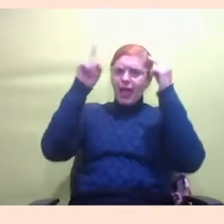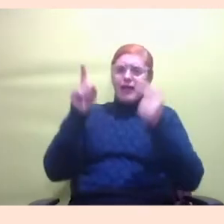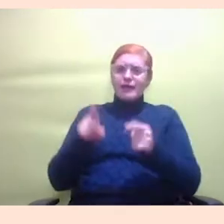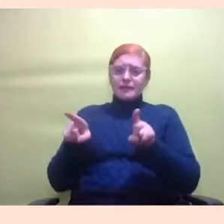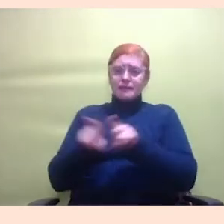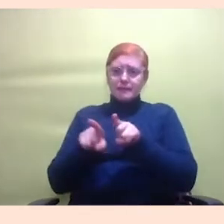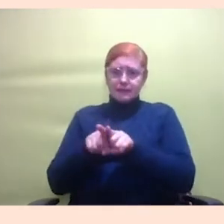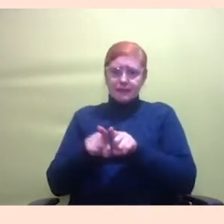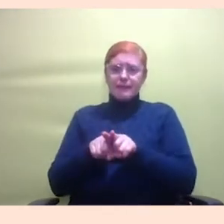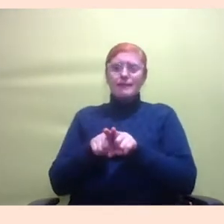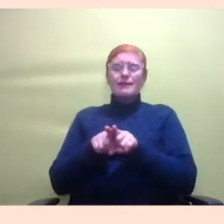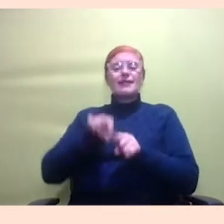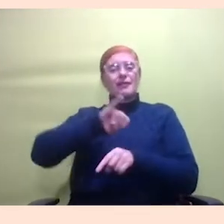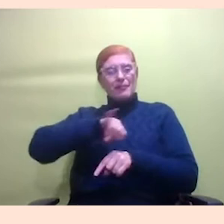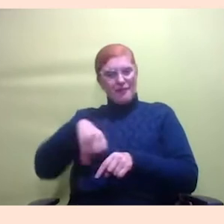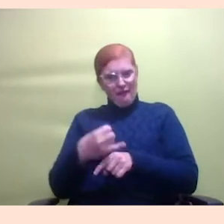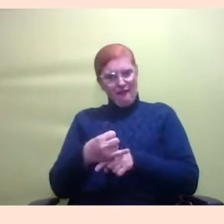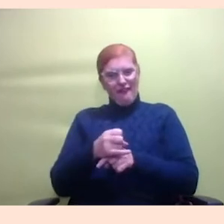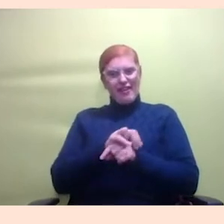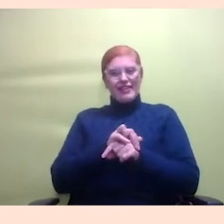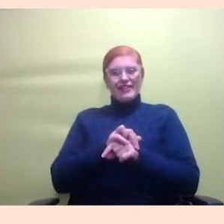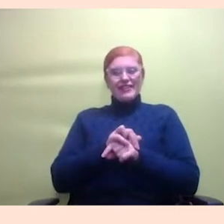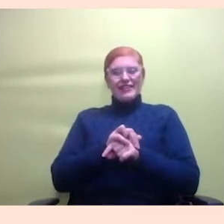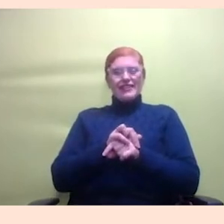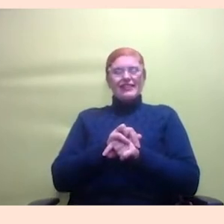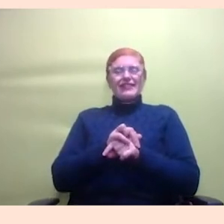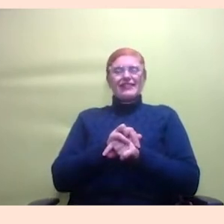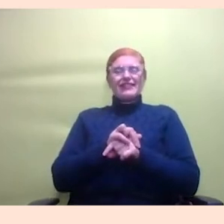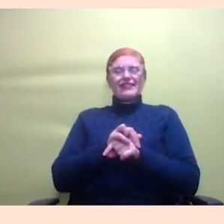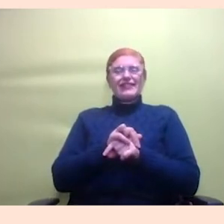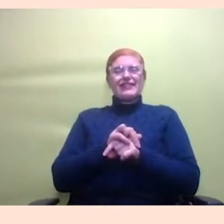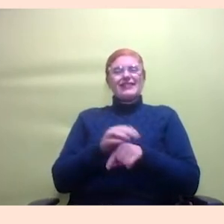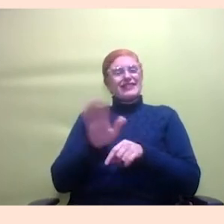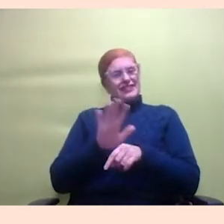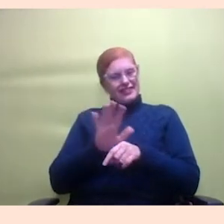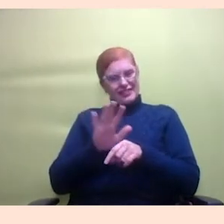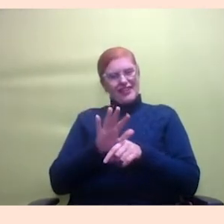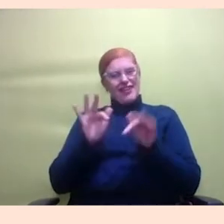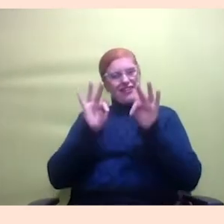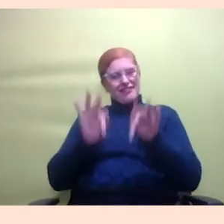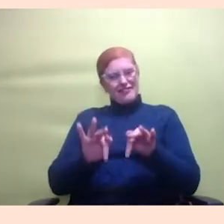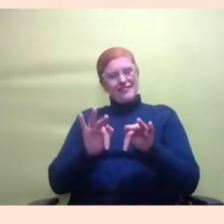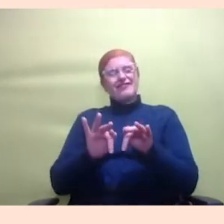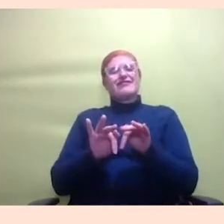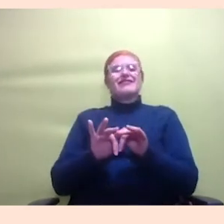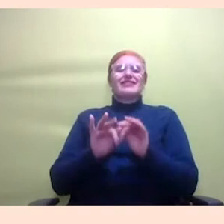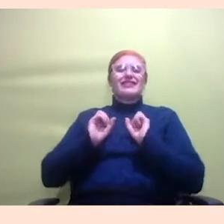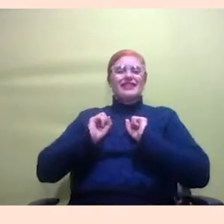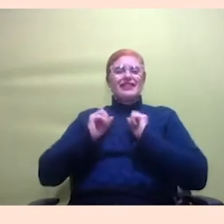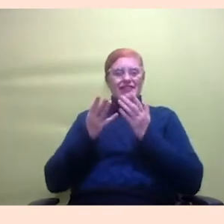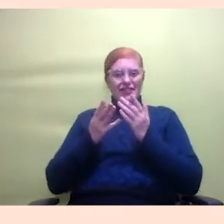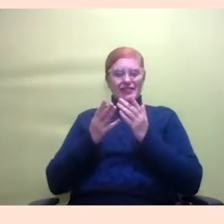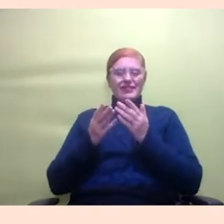aproveitem como consideração final porque depois dessa rodada a gente vai encerrar então agora é Laina